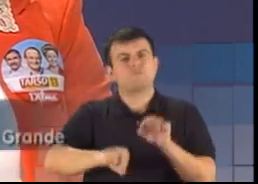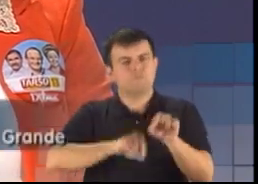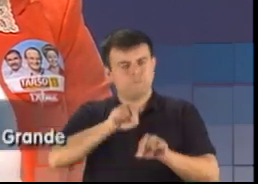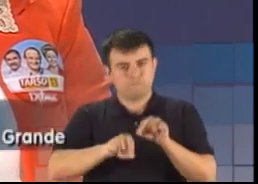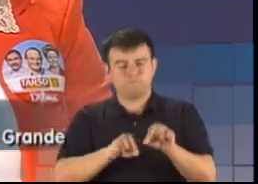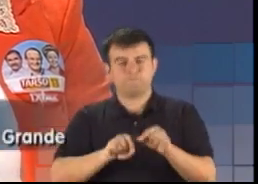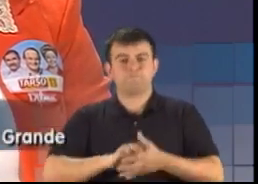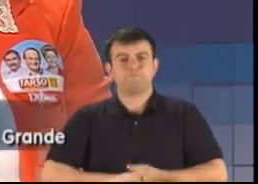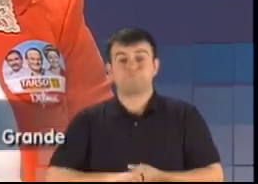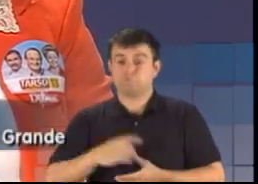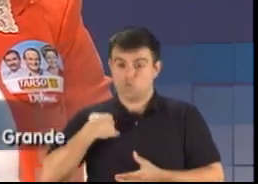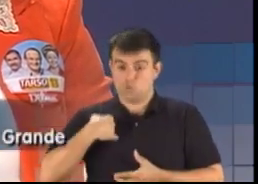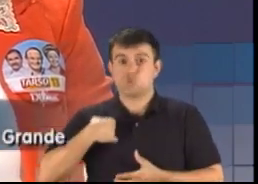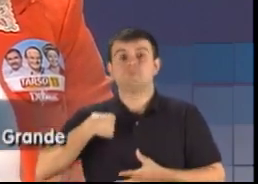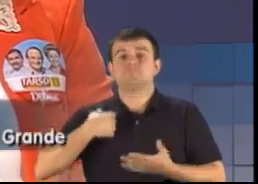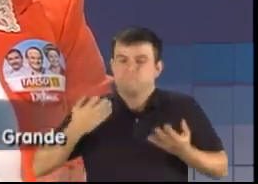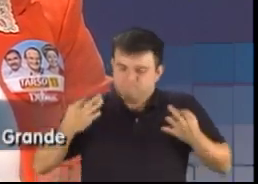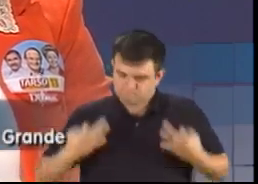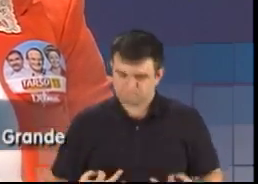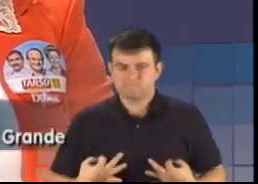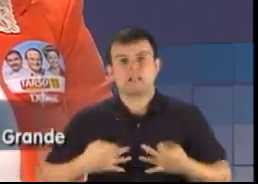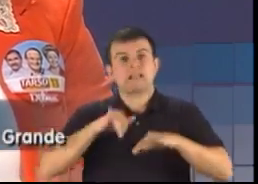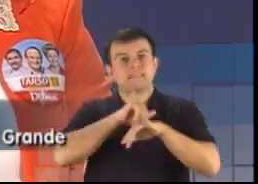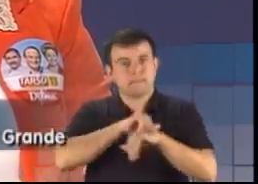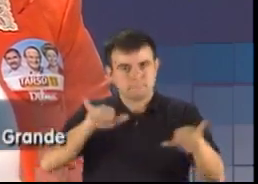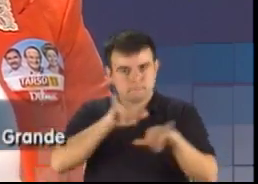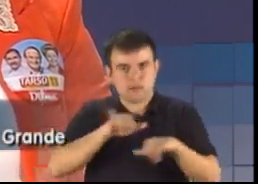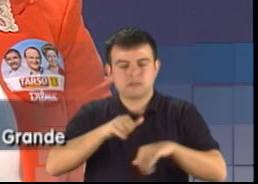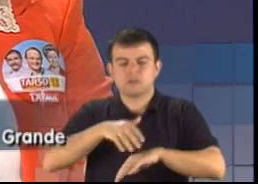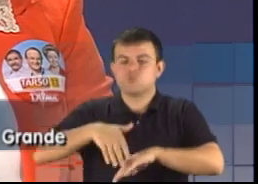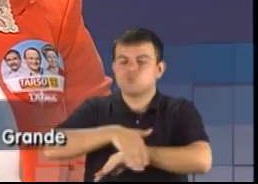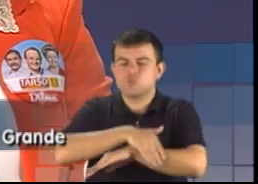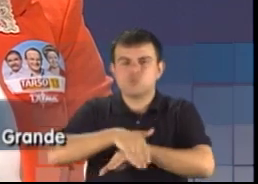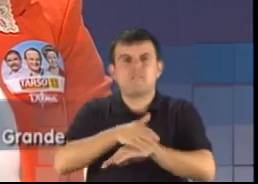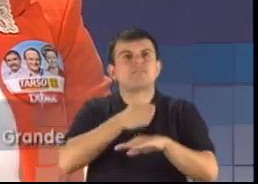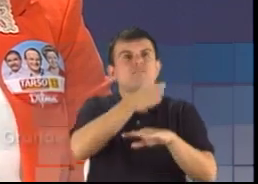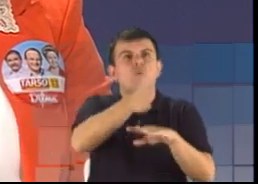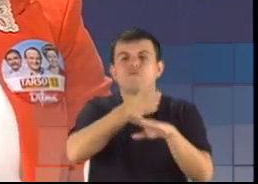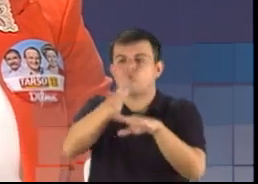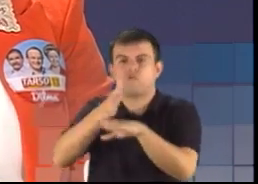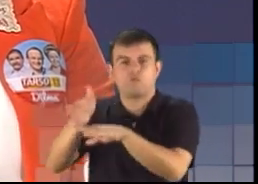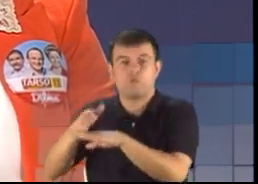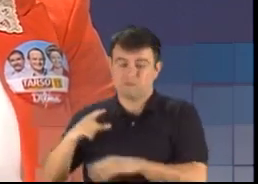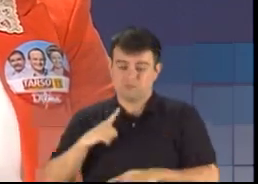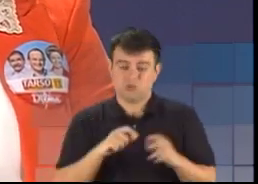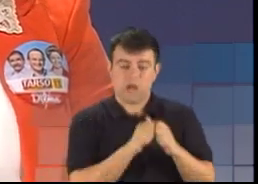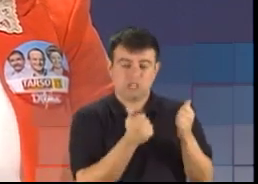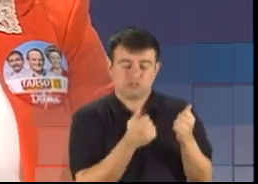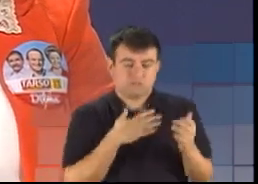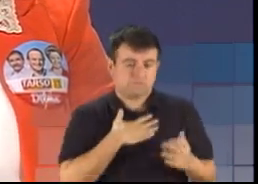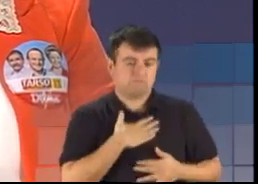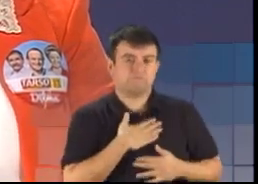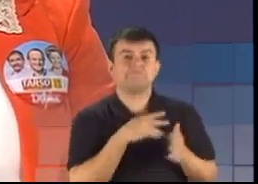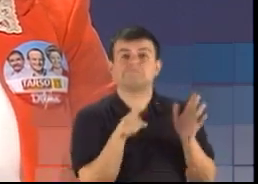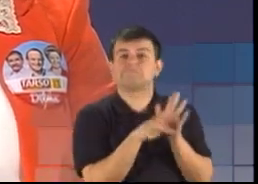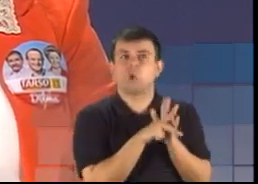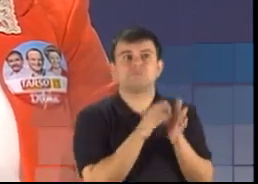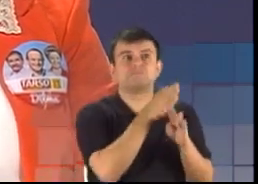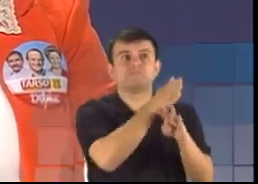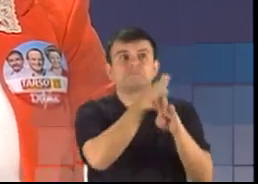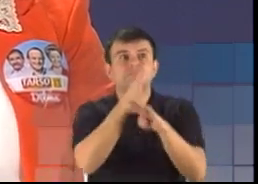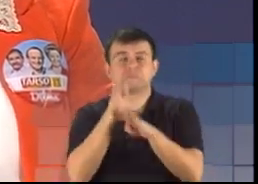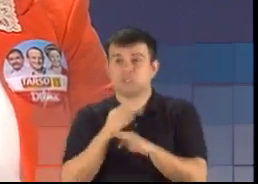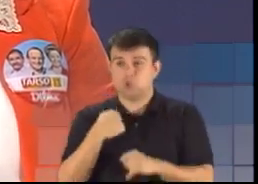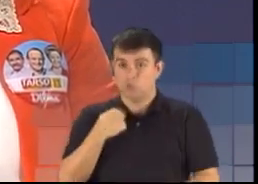Eu estou fazendo campanha, estou nas ruas, tenho agendas próprias e o que eu vejo, Cairoli, não é essa